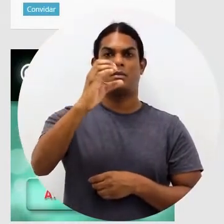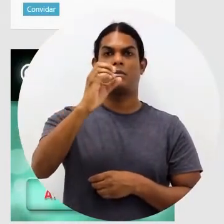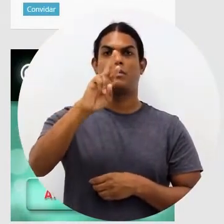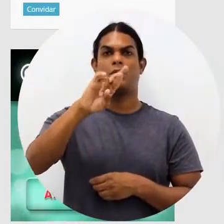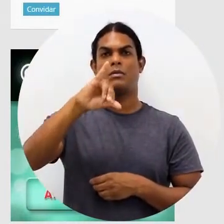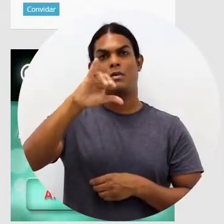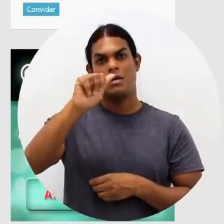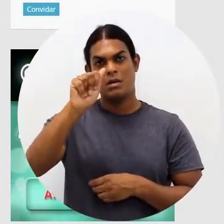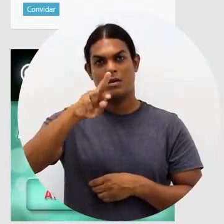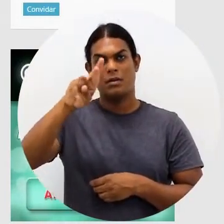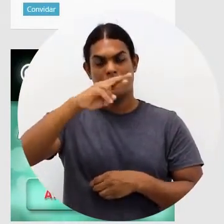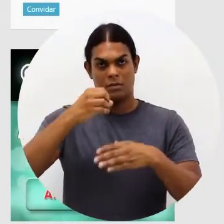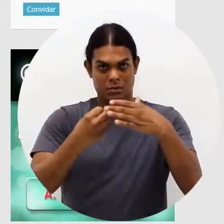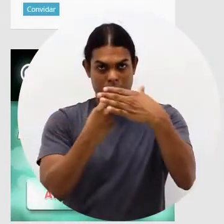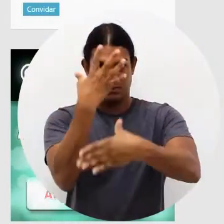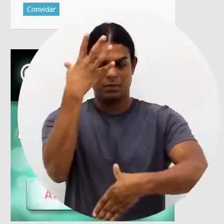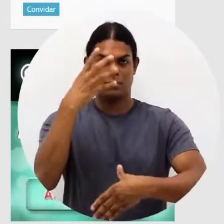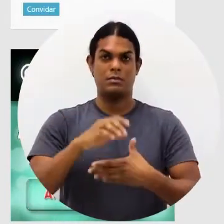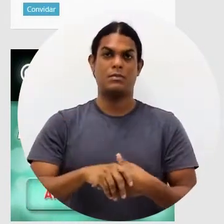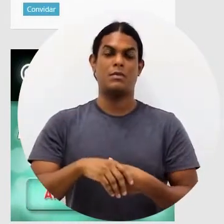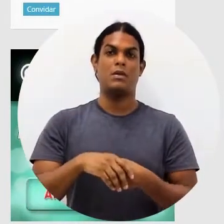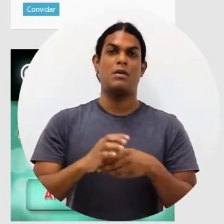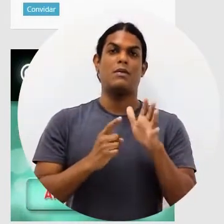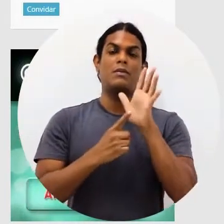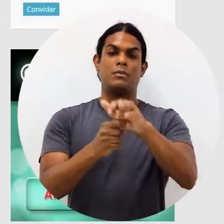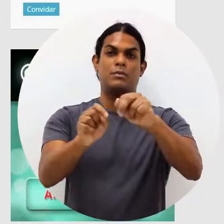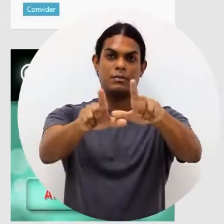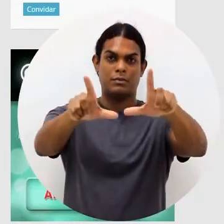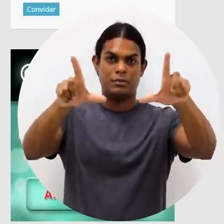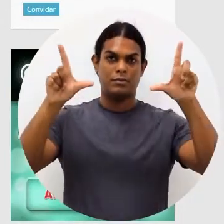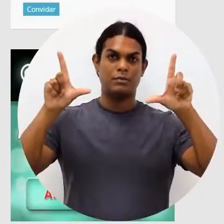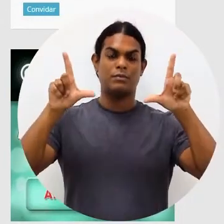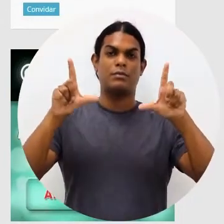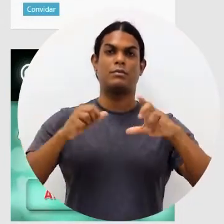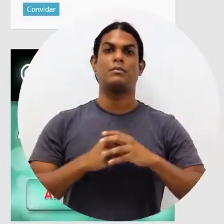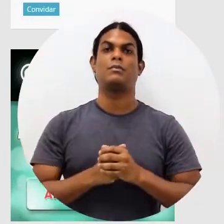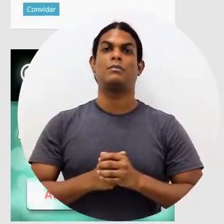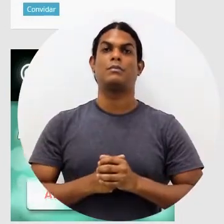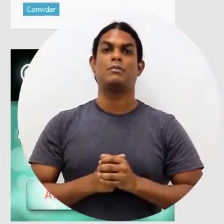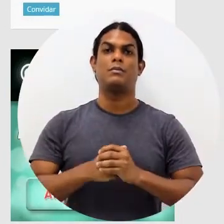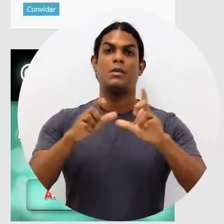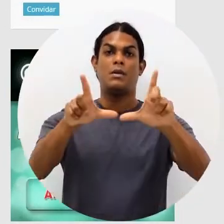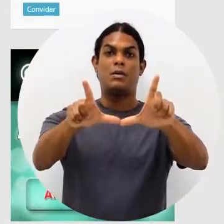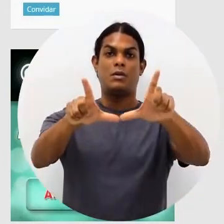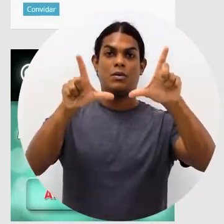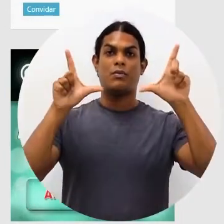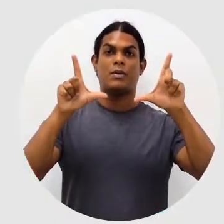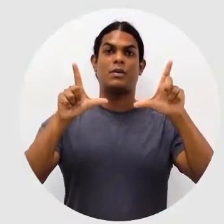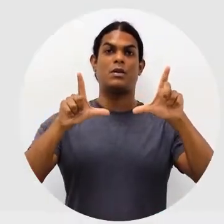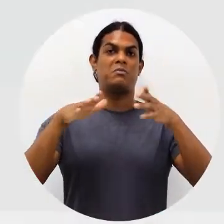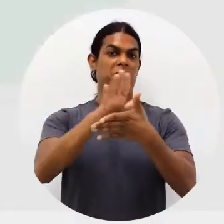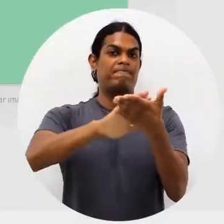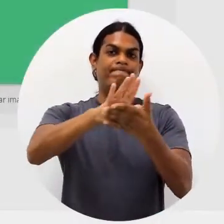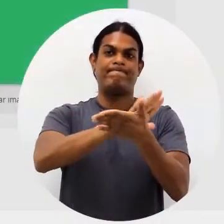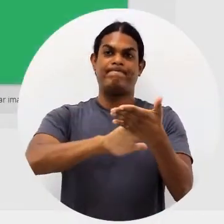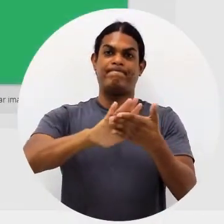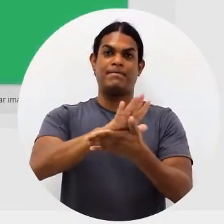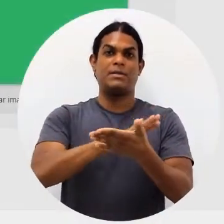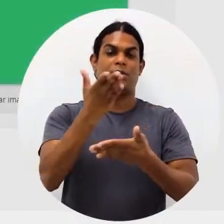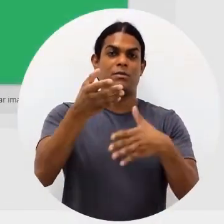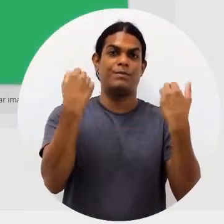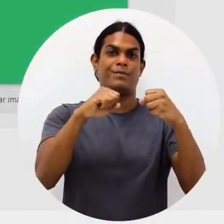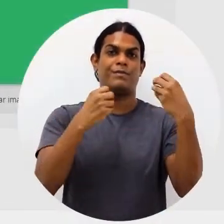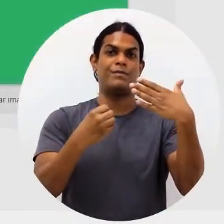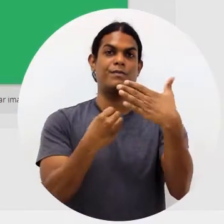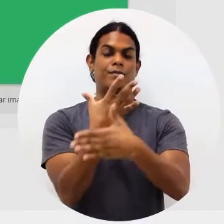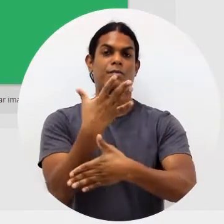Ele vai abrir para você uma tela, que é essa daqui, que está abrindo agora. E é uma tela de flashcards vazios,